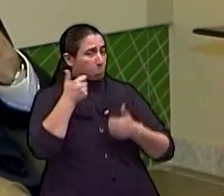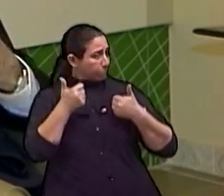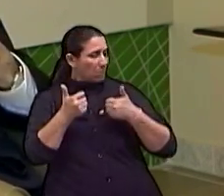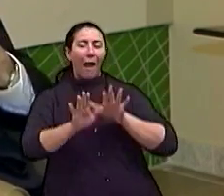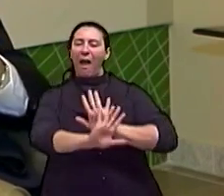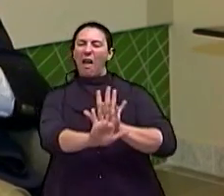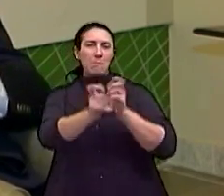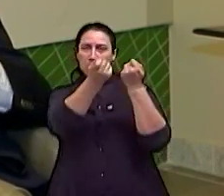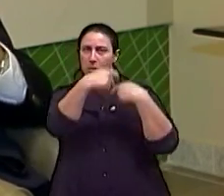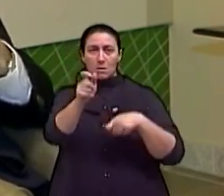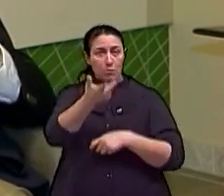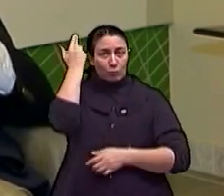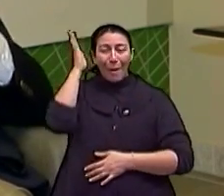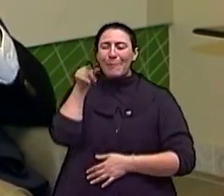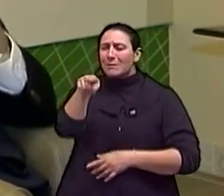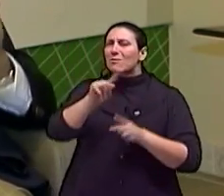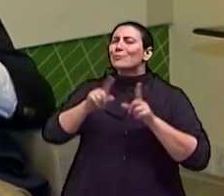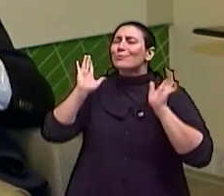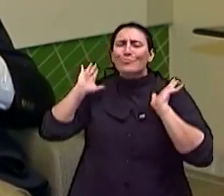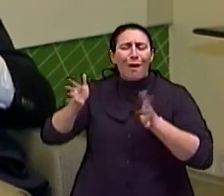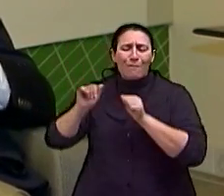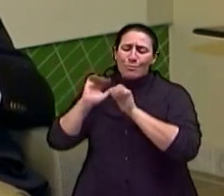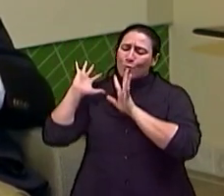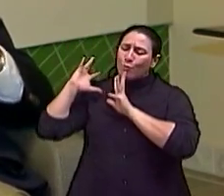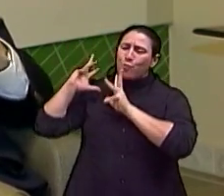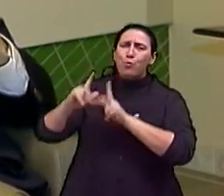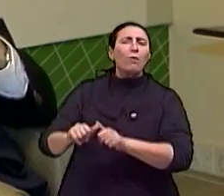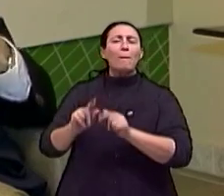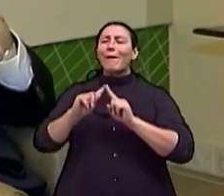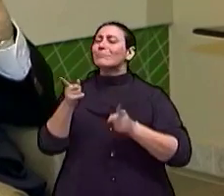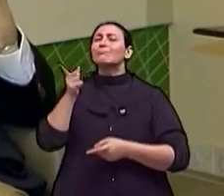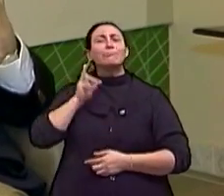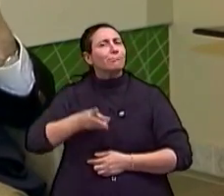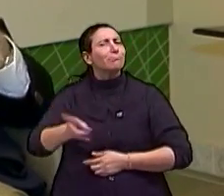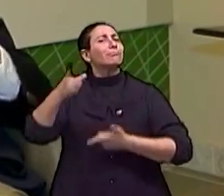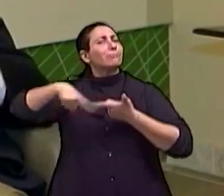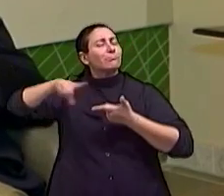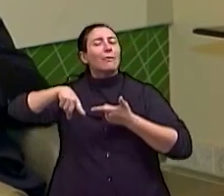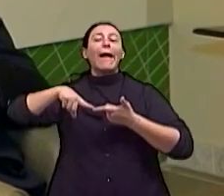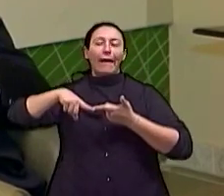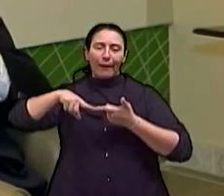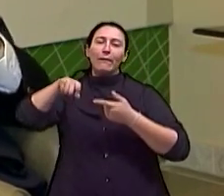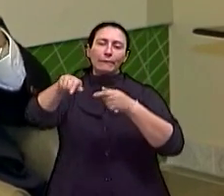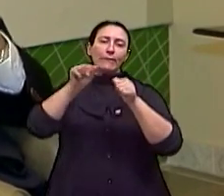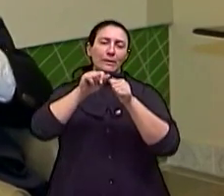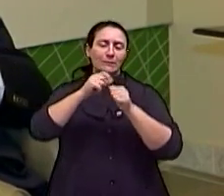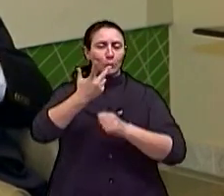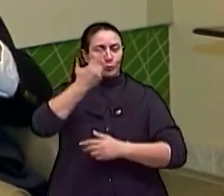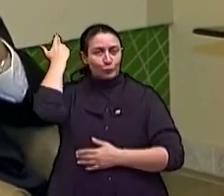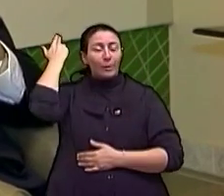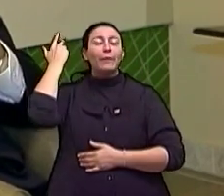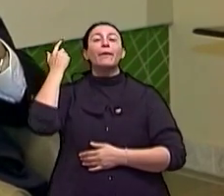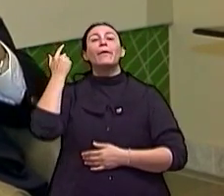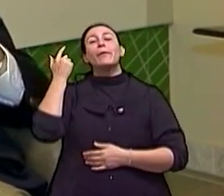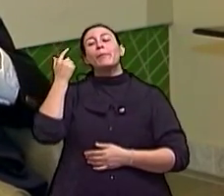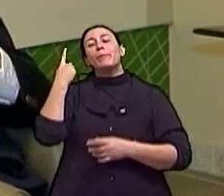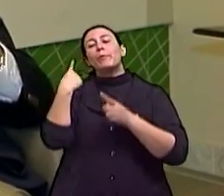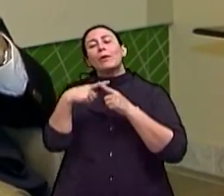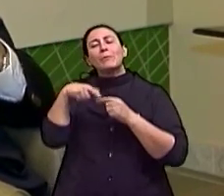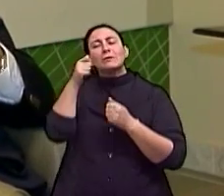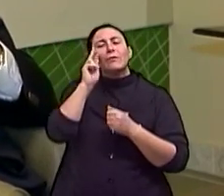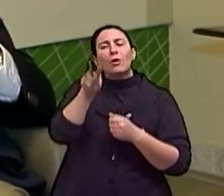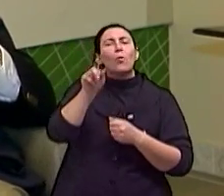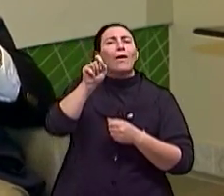tendo problemas, que não podem se mover, que têm disquinesias, que têm problemas com os